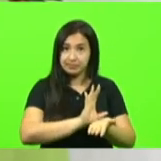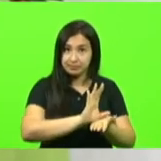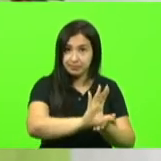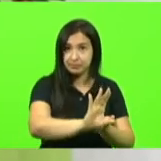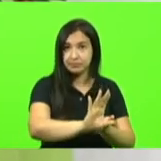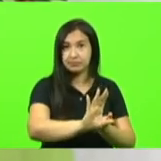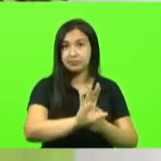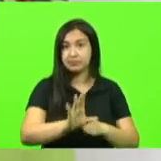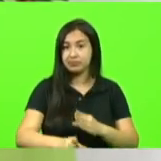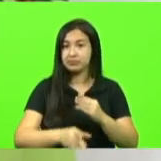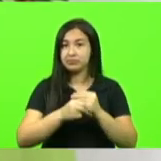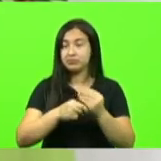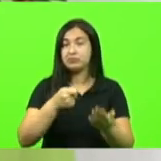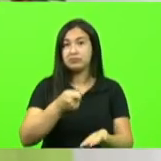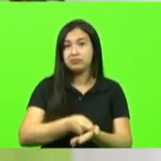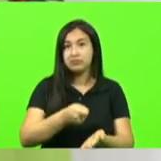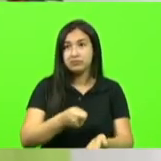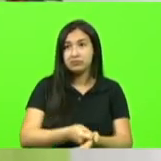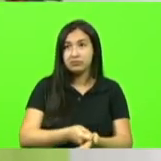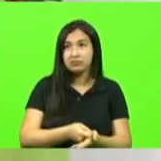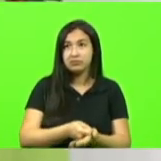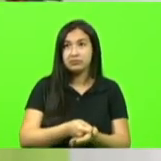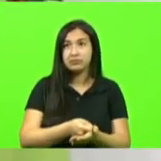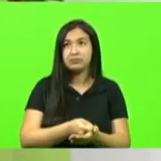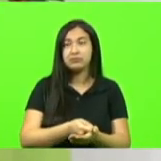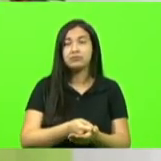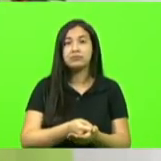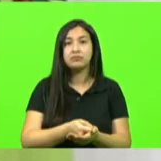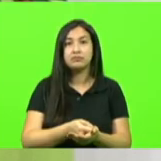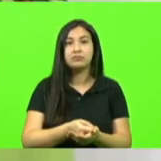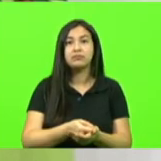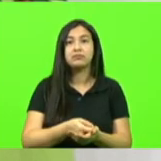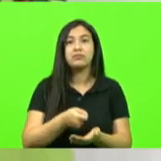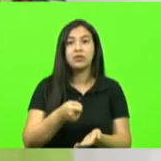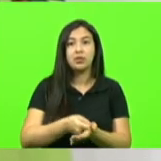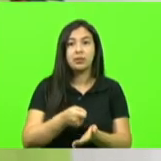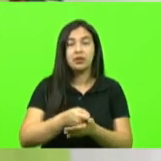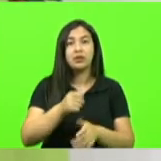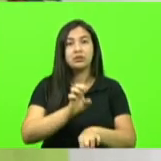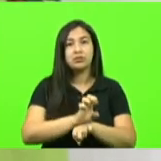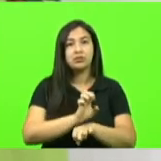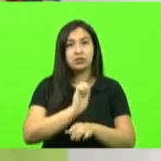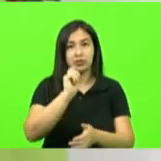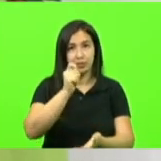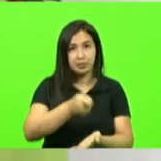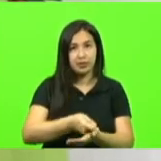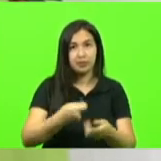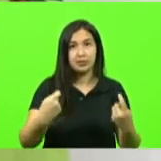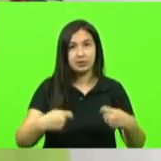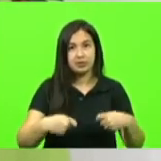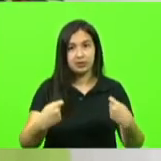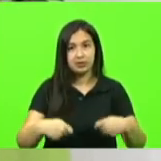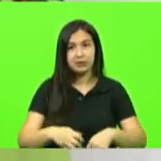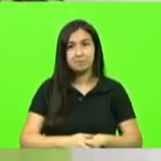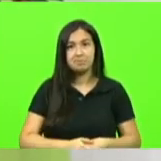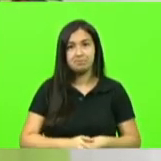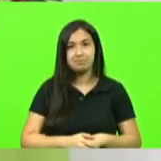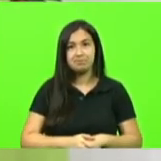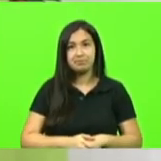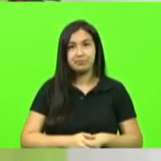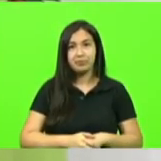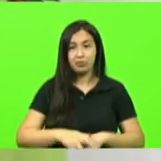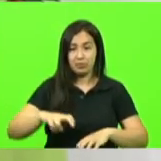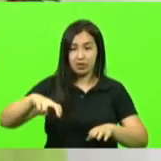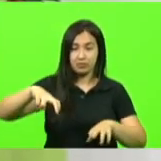de uma emenda impositiva uma emenda que é obrigado obrigado o Estado pagar para uma pista de skate